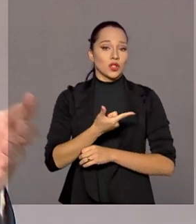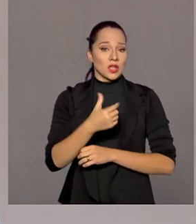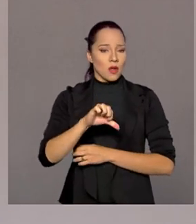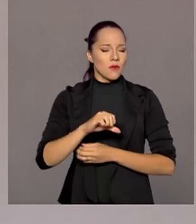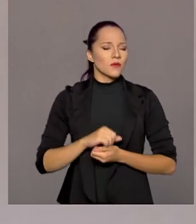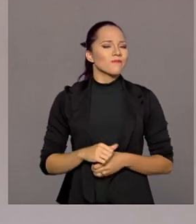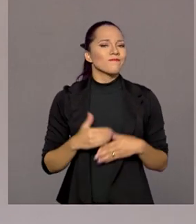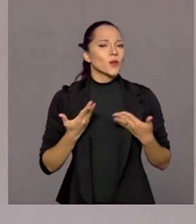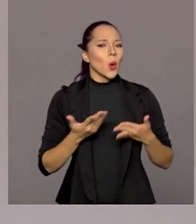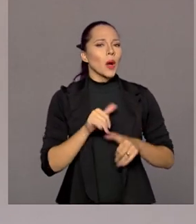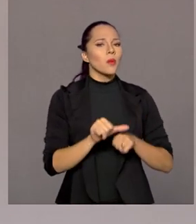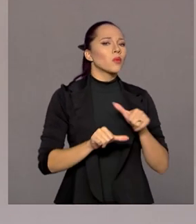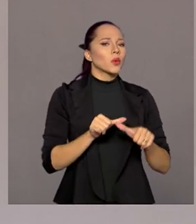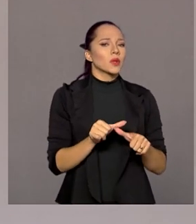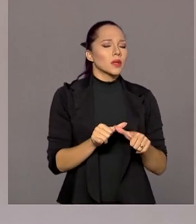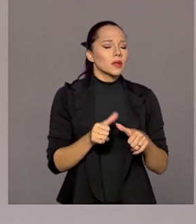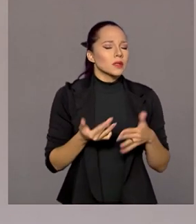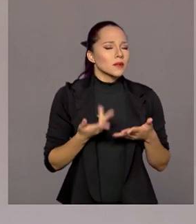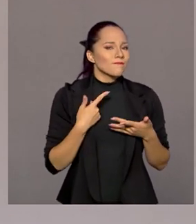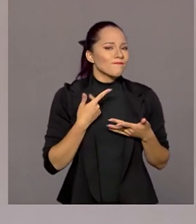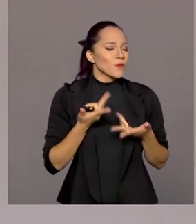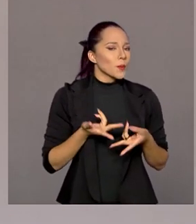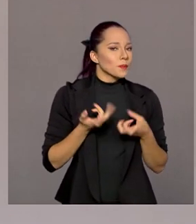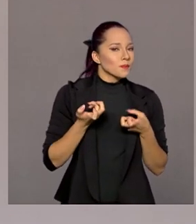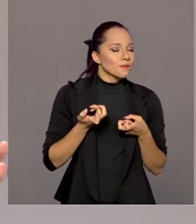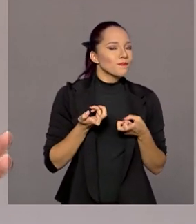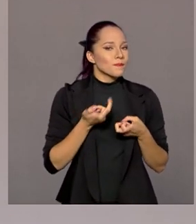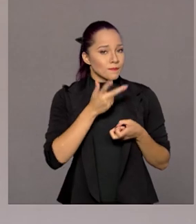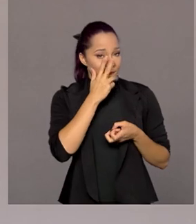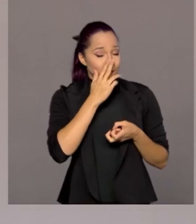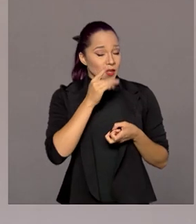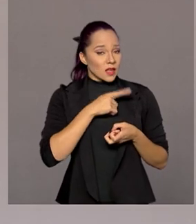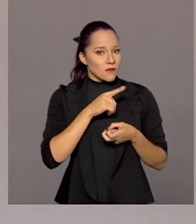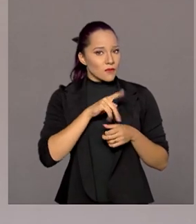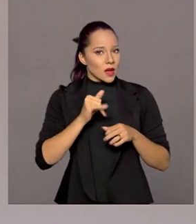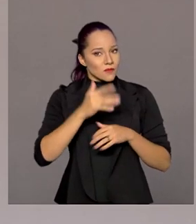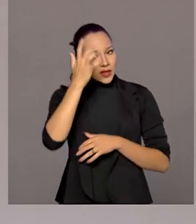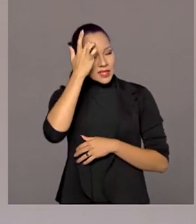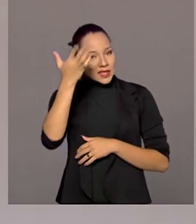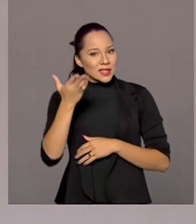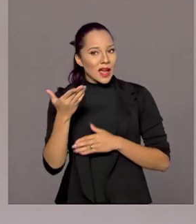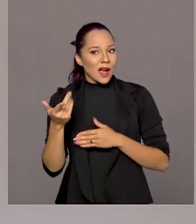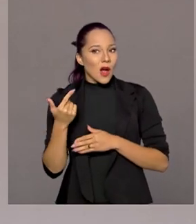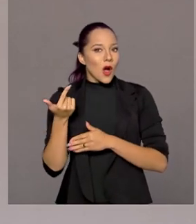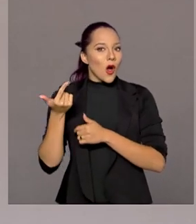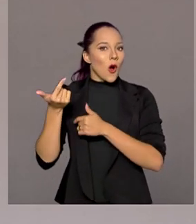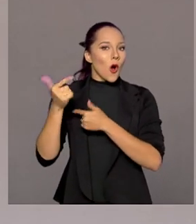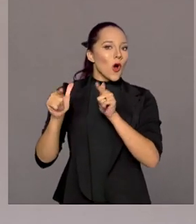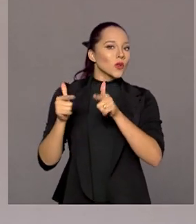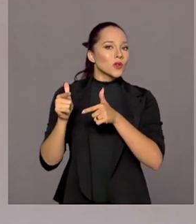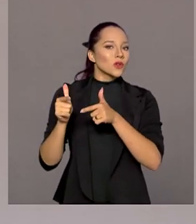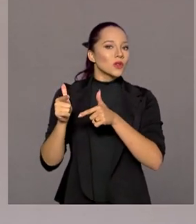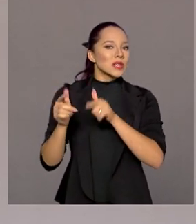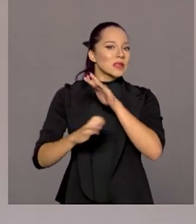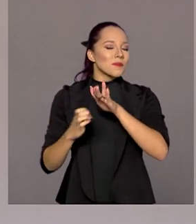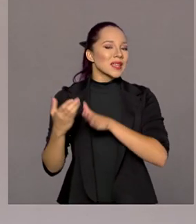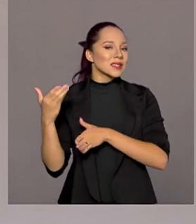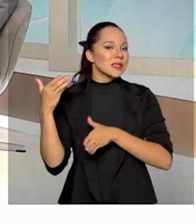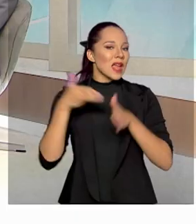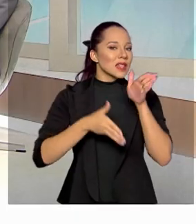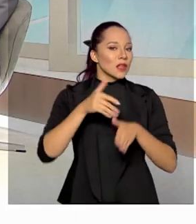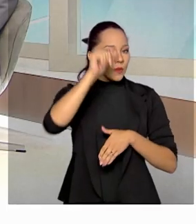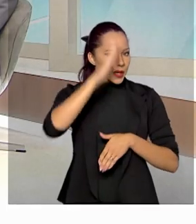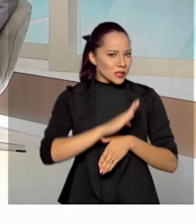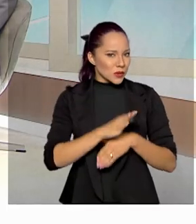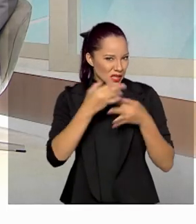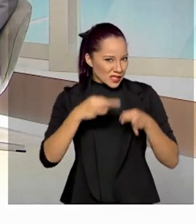Quais são as mudanças? E eu percebi que elas, de uma certa forma, facilitam a penetração de competidores externos no Brasil. Estou certo ou